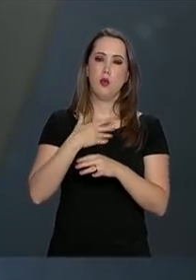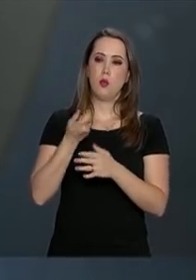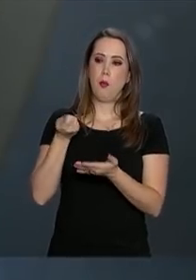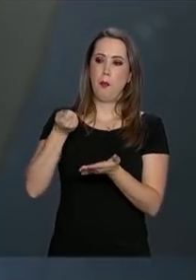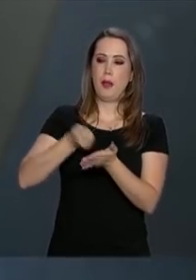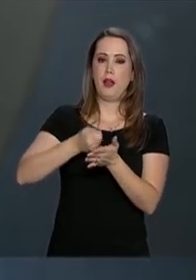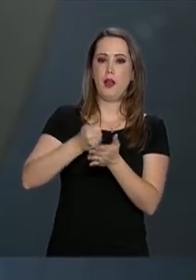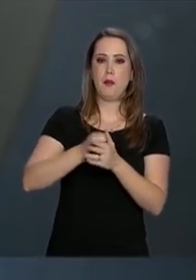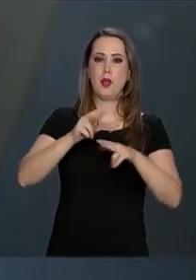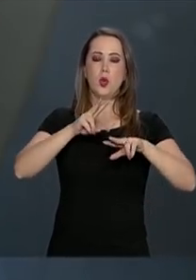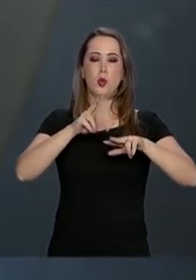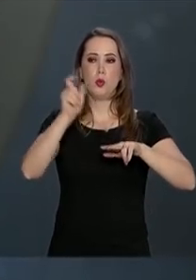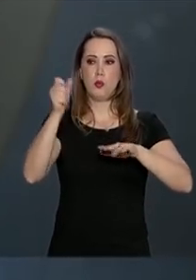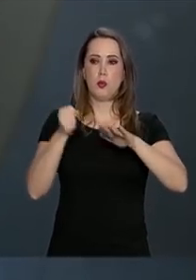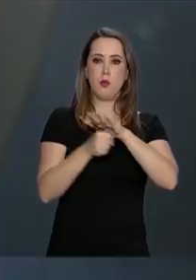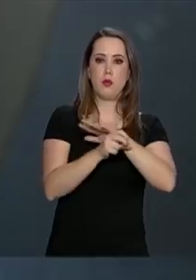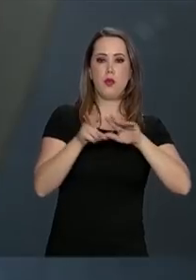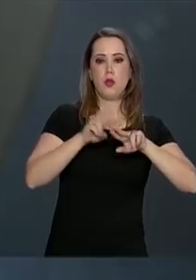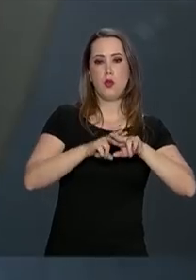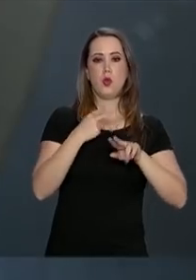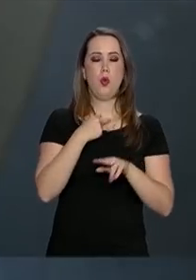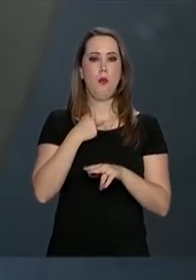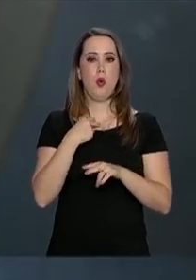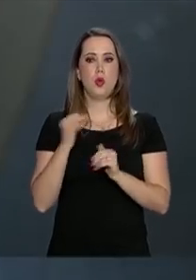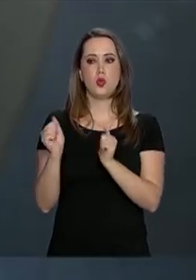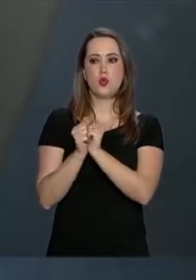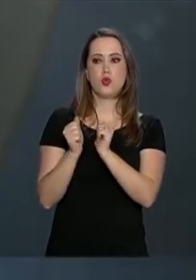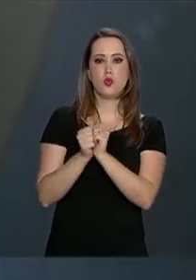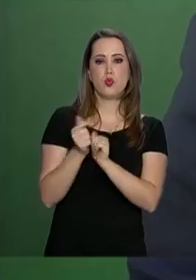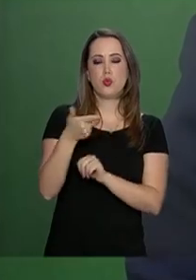não pode acumular com outros benefícios.